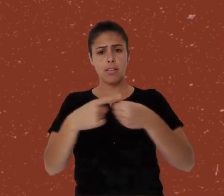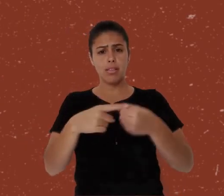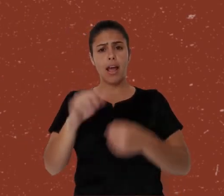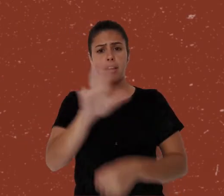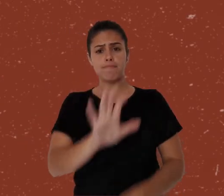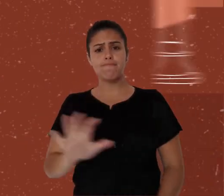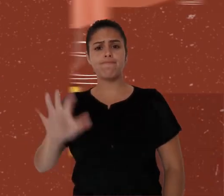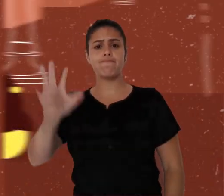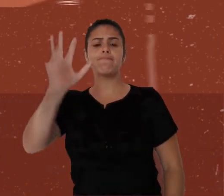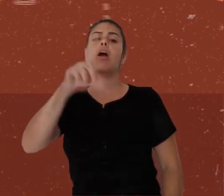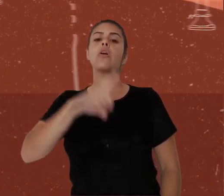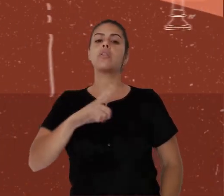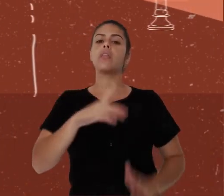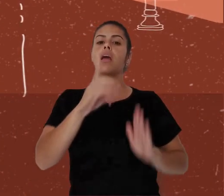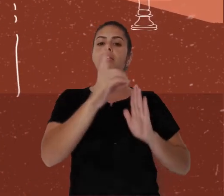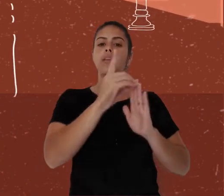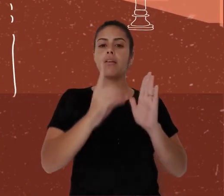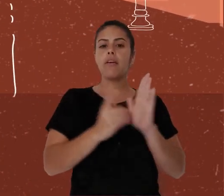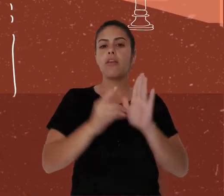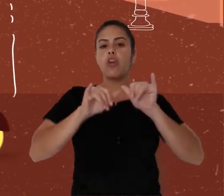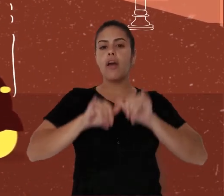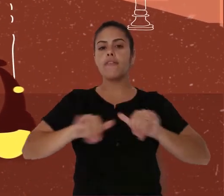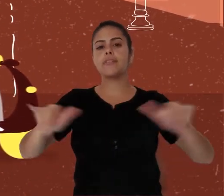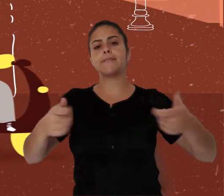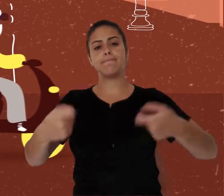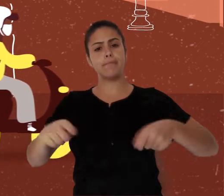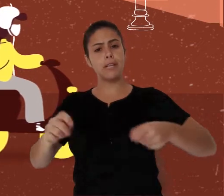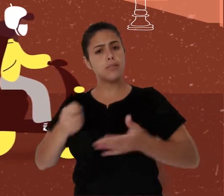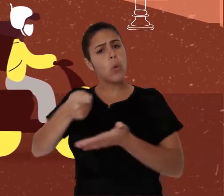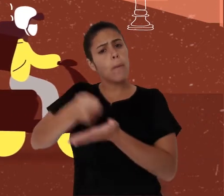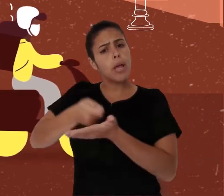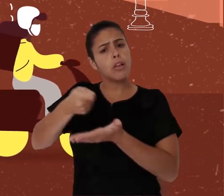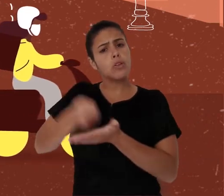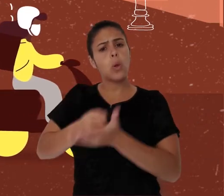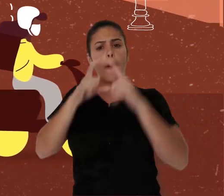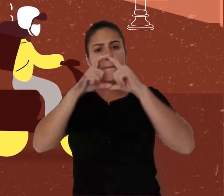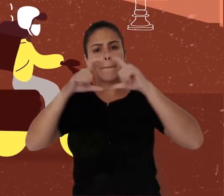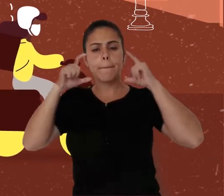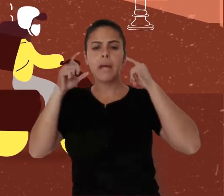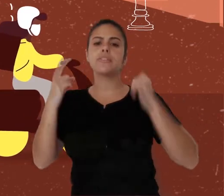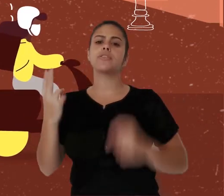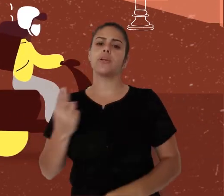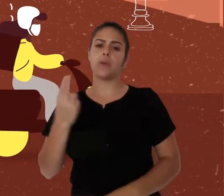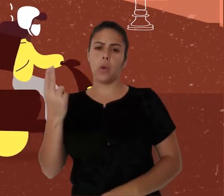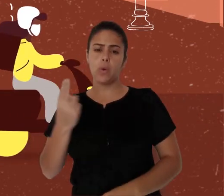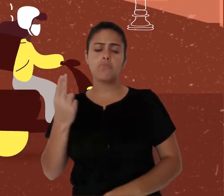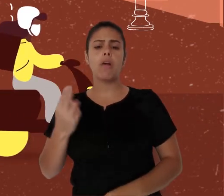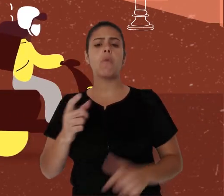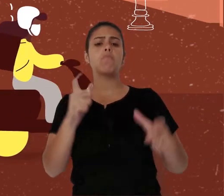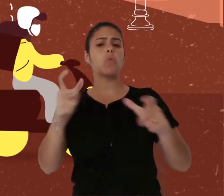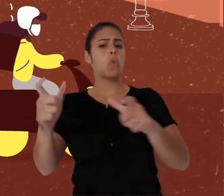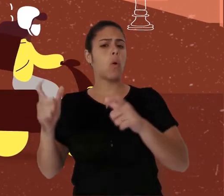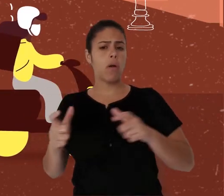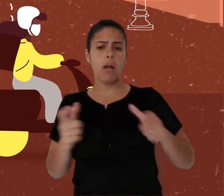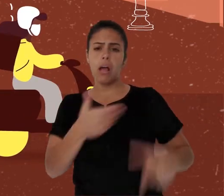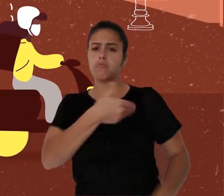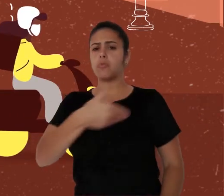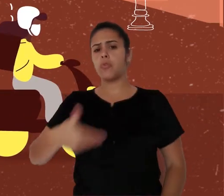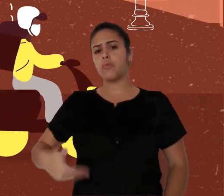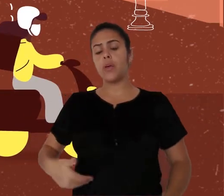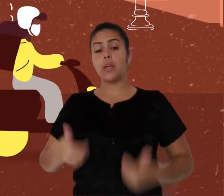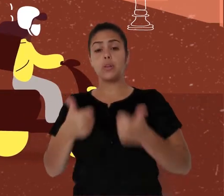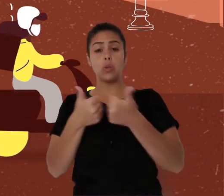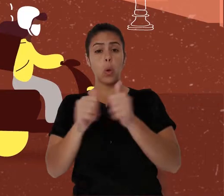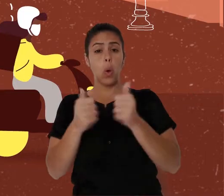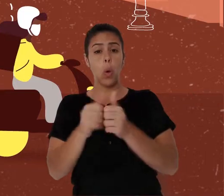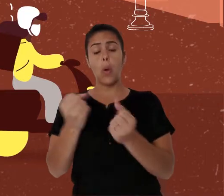outras pelo país, foi publicado um decreto que exige a utilização de máscaras para transitar por ruas, espaços públicos,